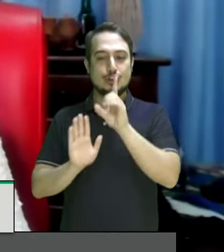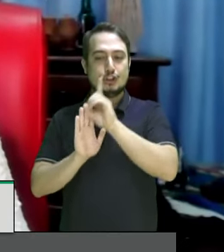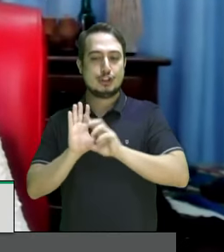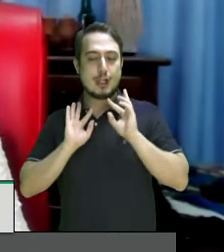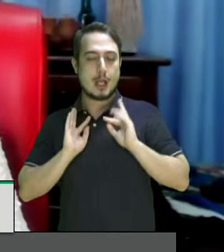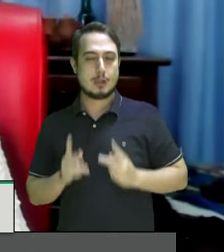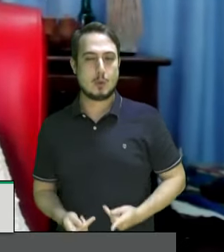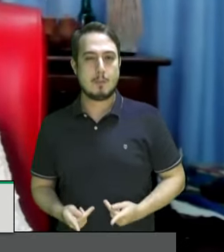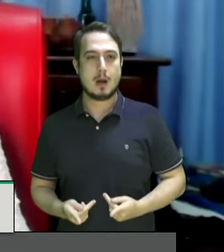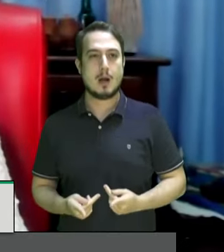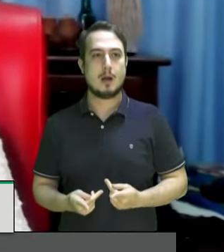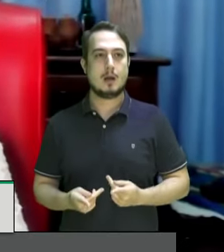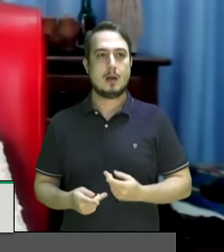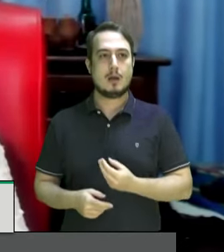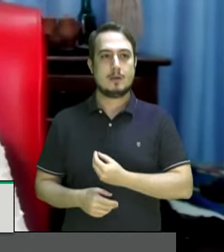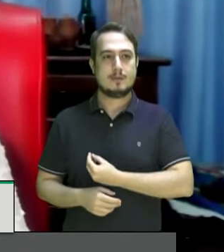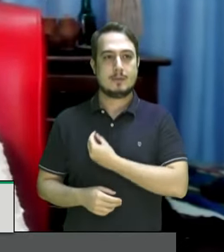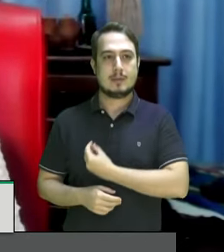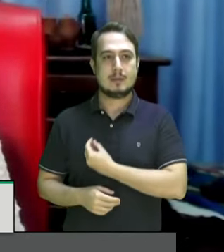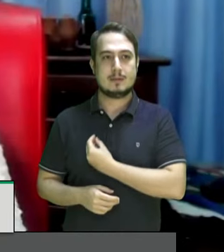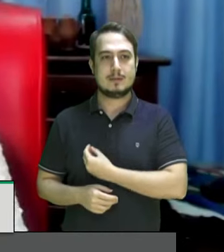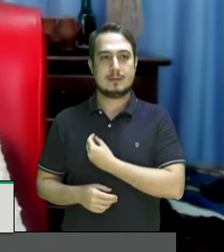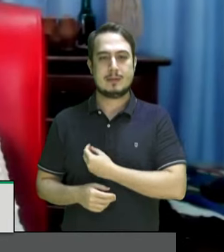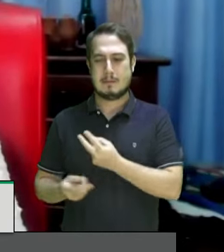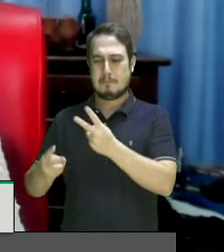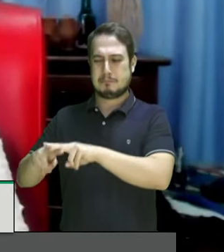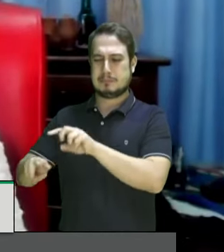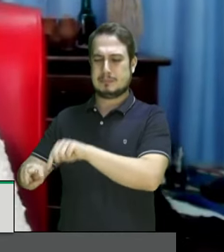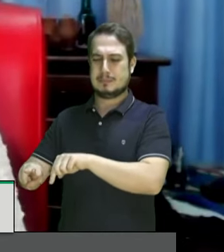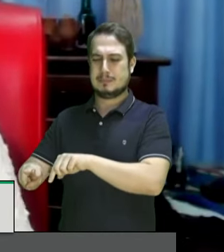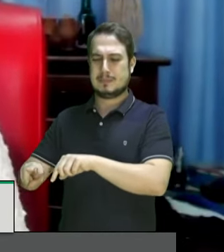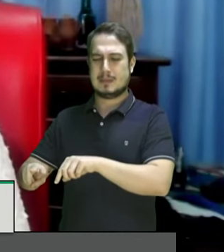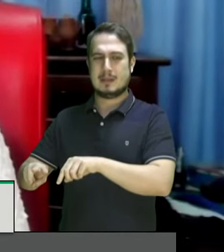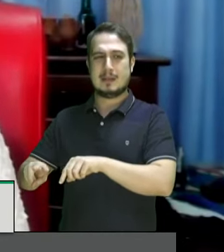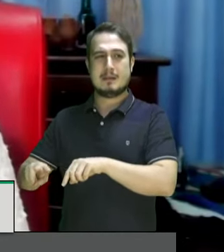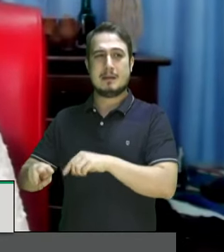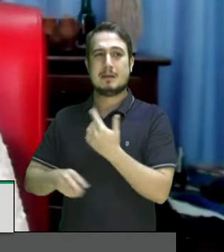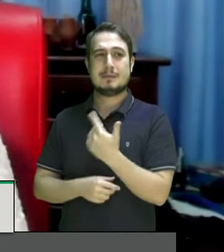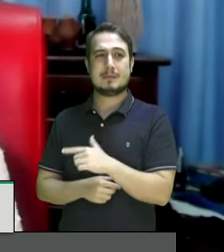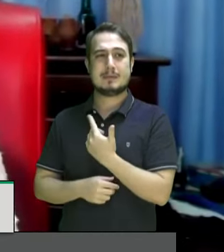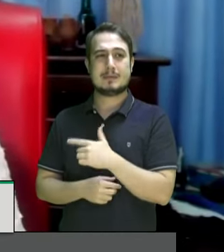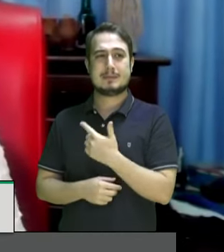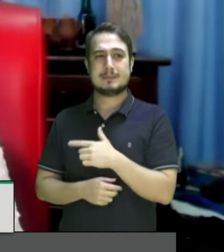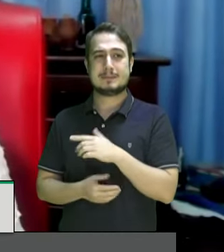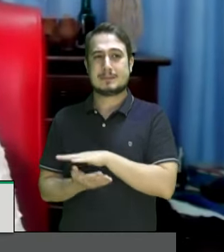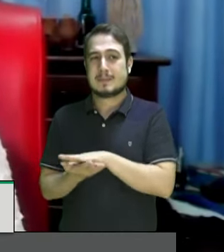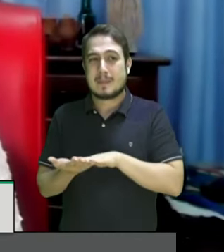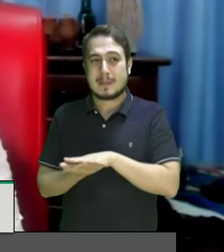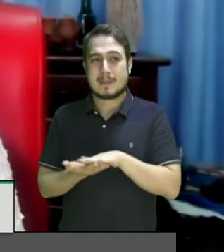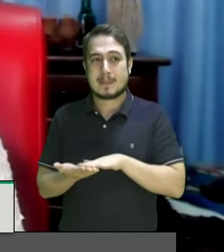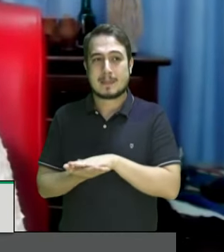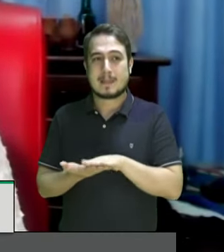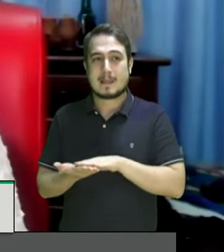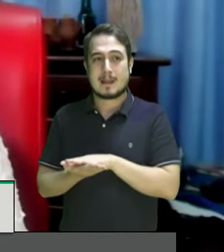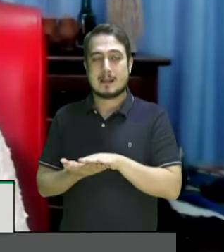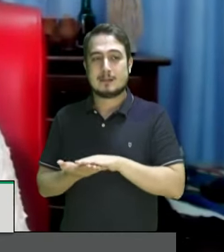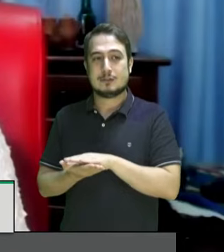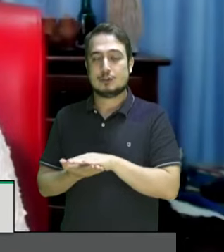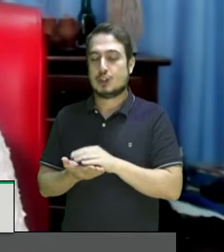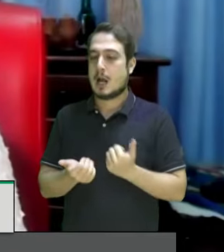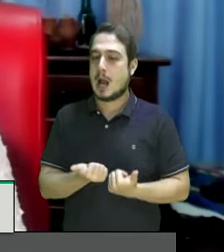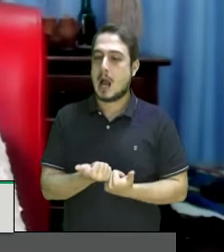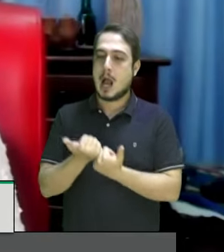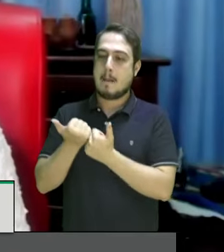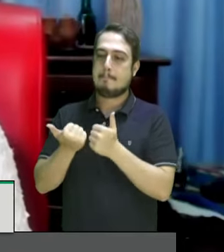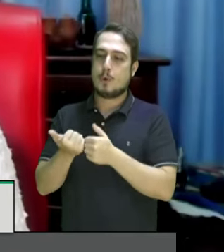sua o cumprimento da pena mas sem absolutamente nenhuma garantia de